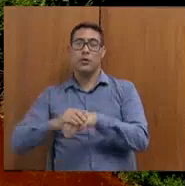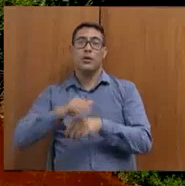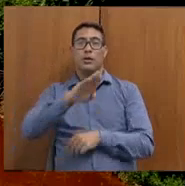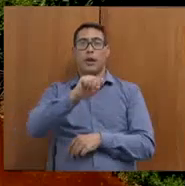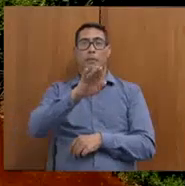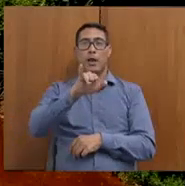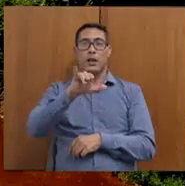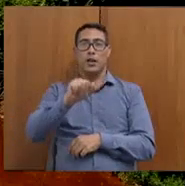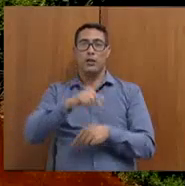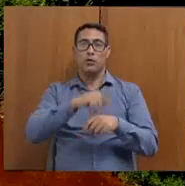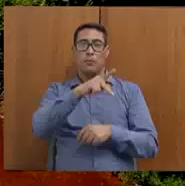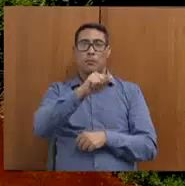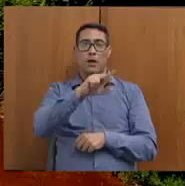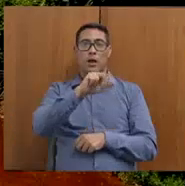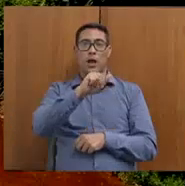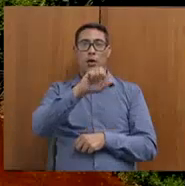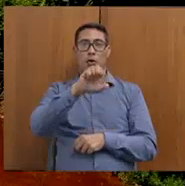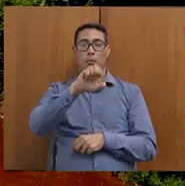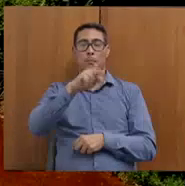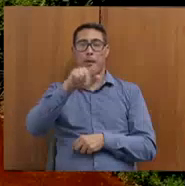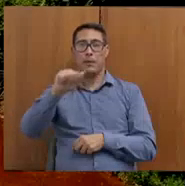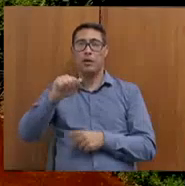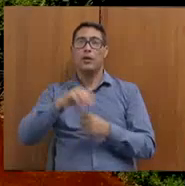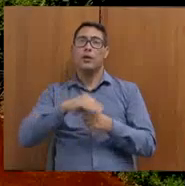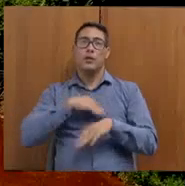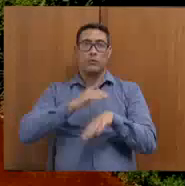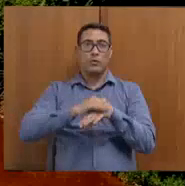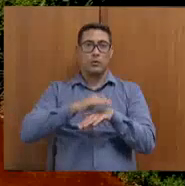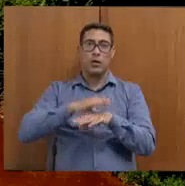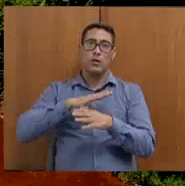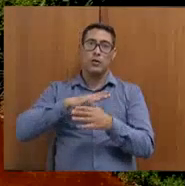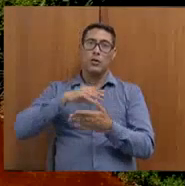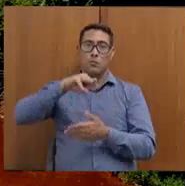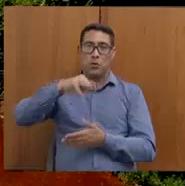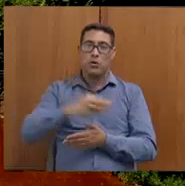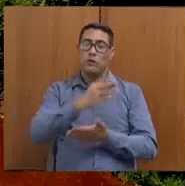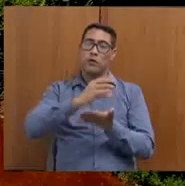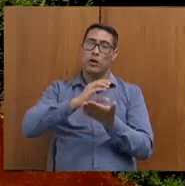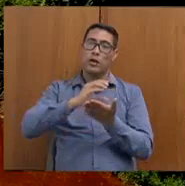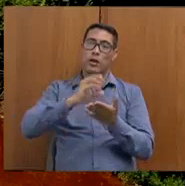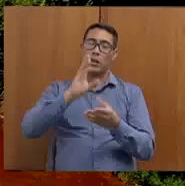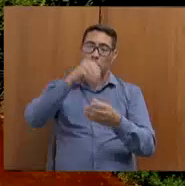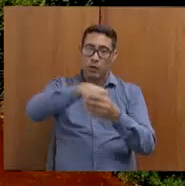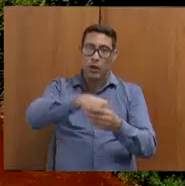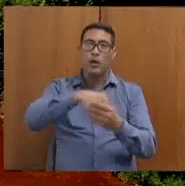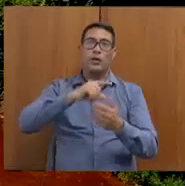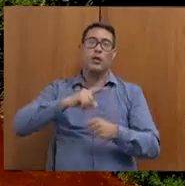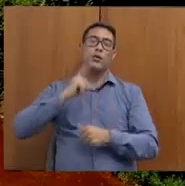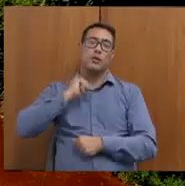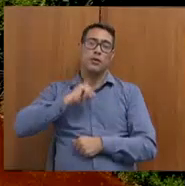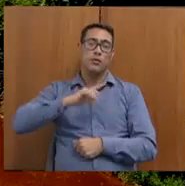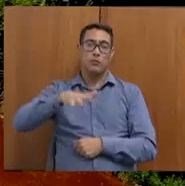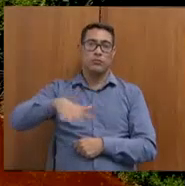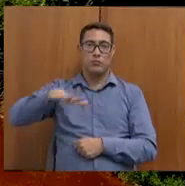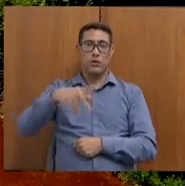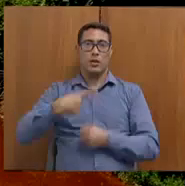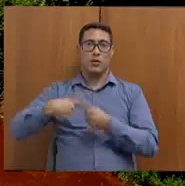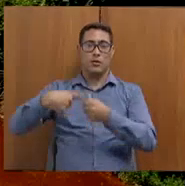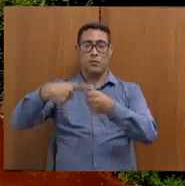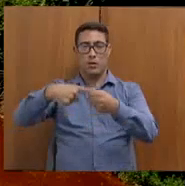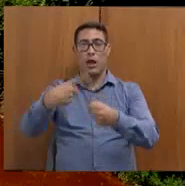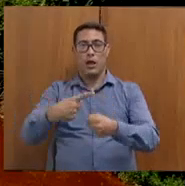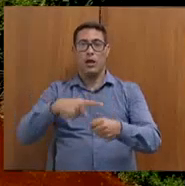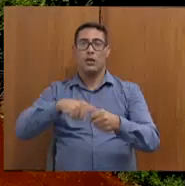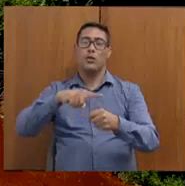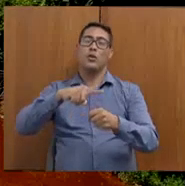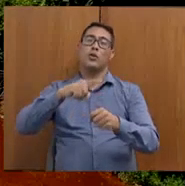primeira parcela de R 10,5 milhões foi depositada nesses municípios pela Vale agora em junho. Tem a previsão